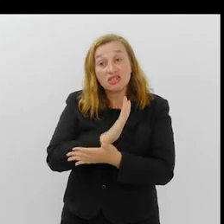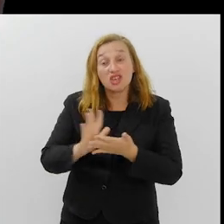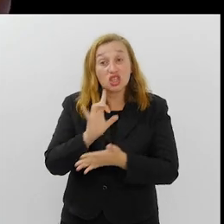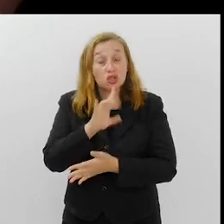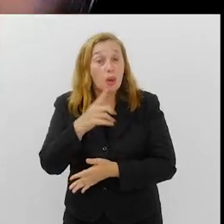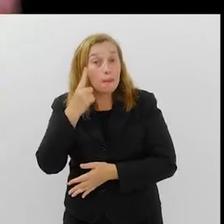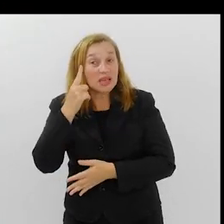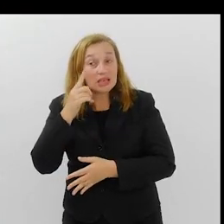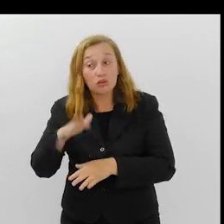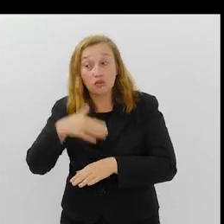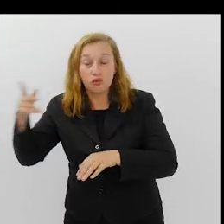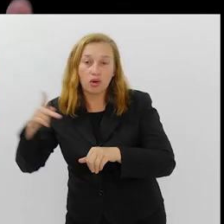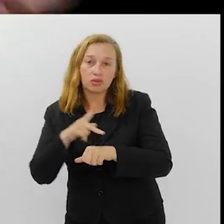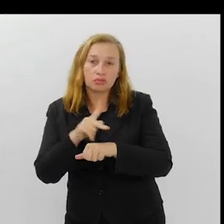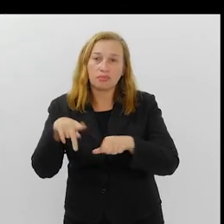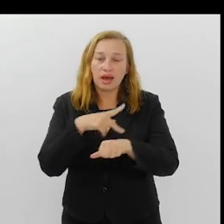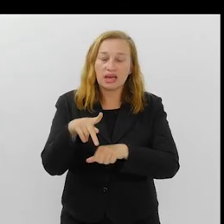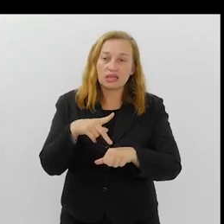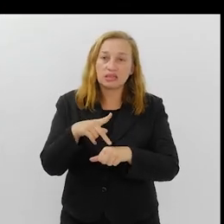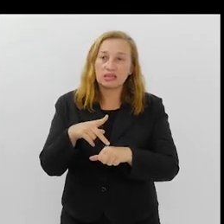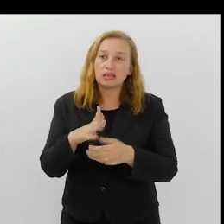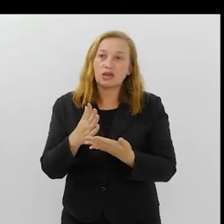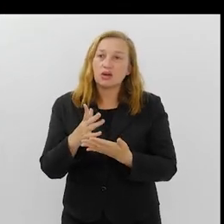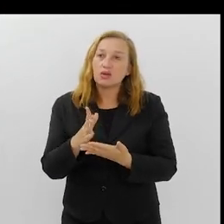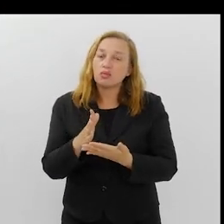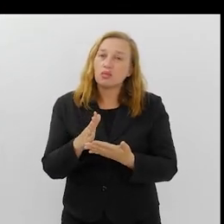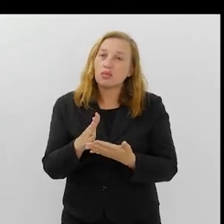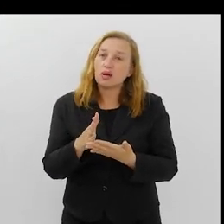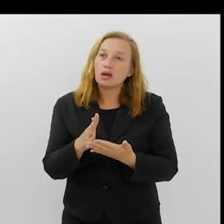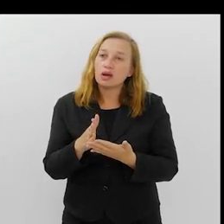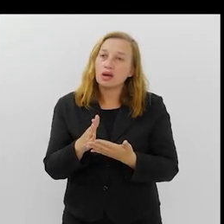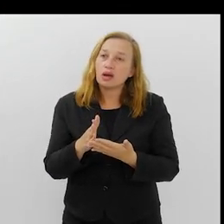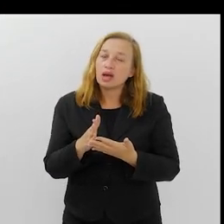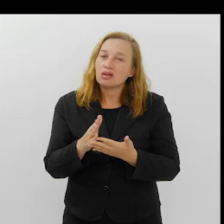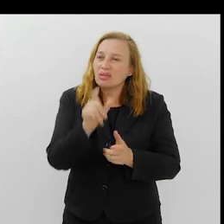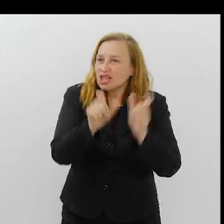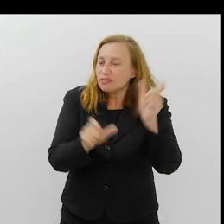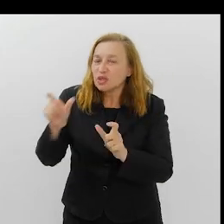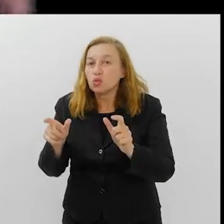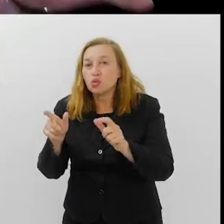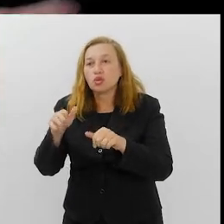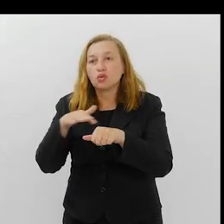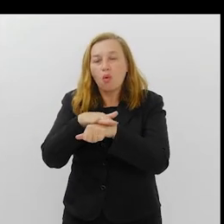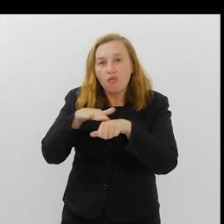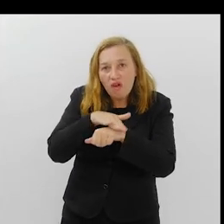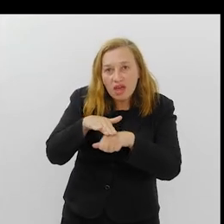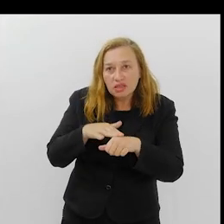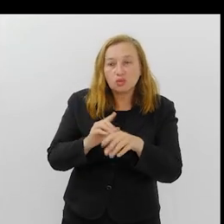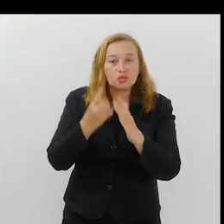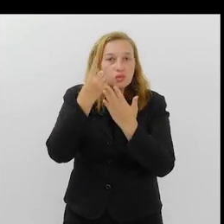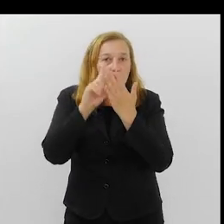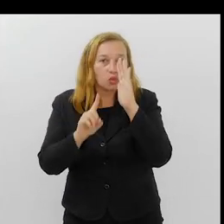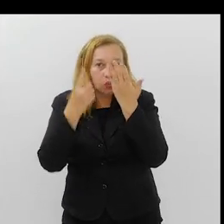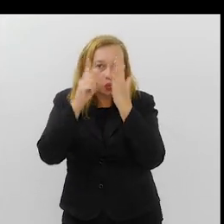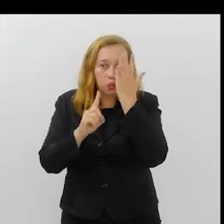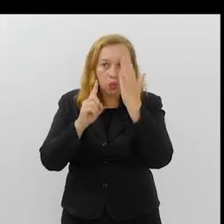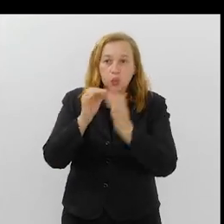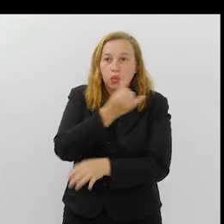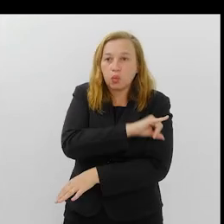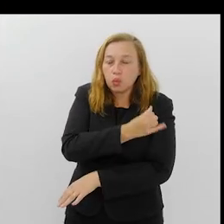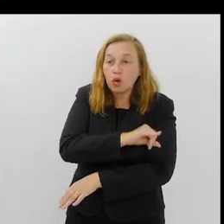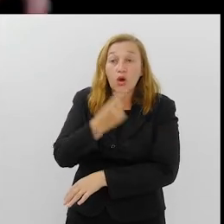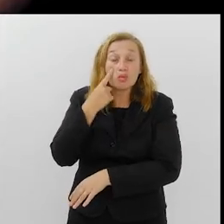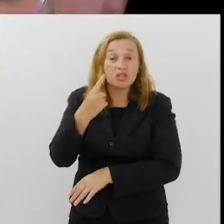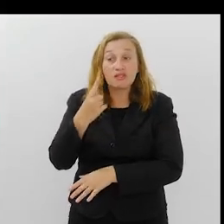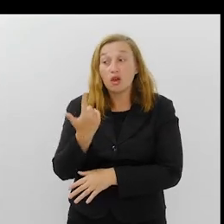percebe isso quando vai lá para fora. Pela maneira como as pessoas falam do Carnaval do Rio, né? E pela